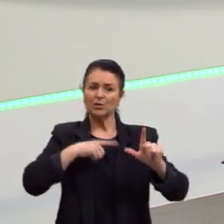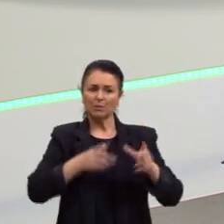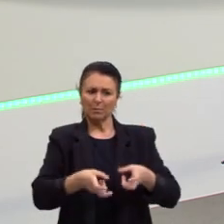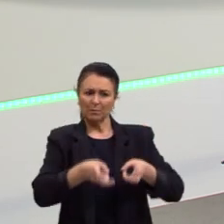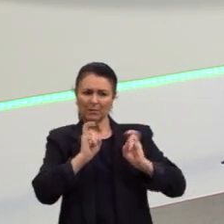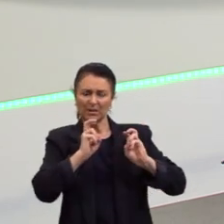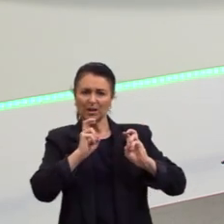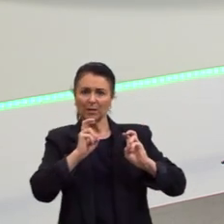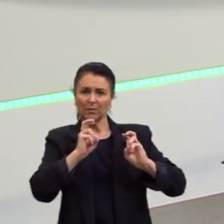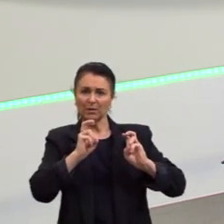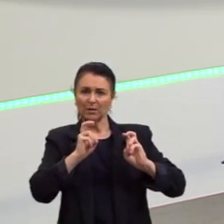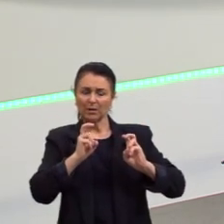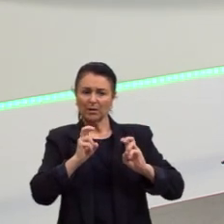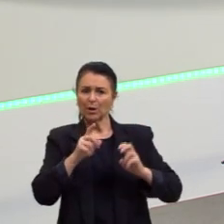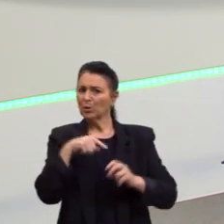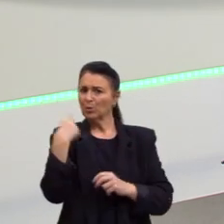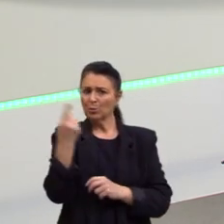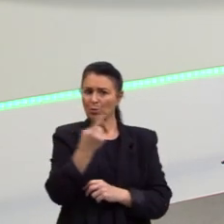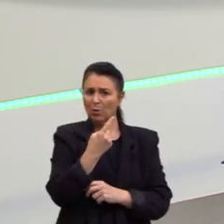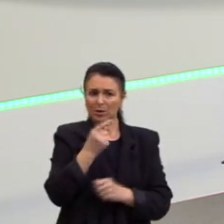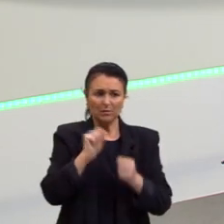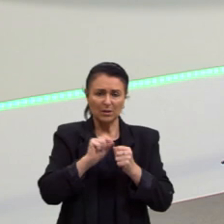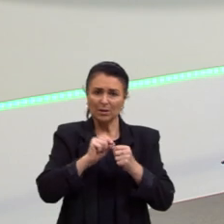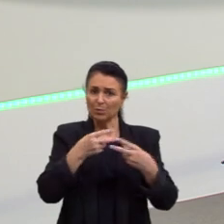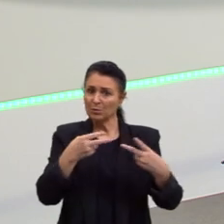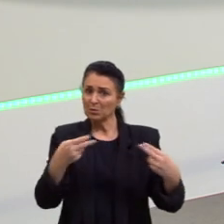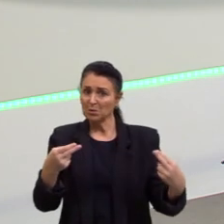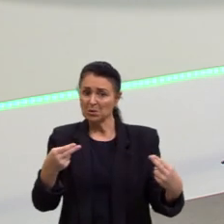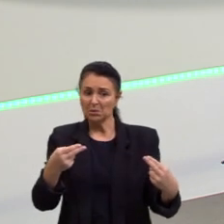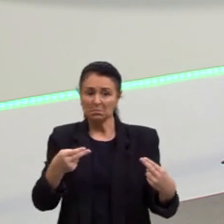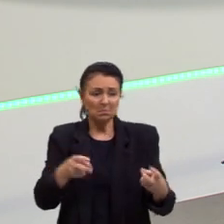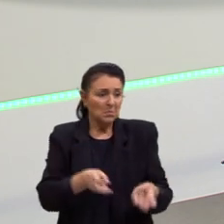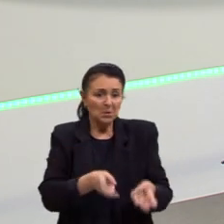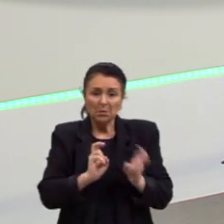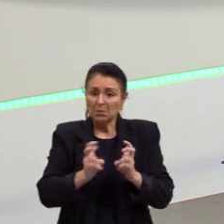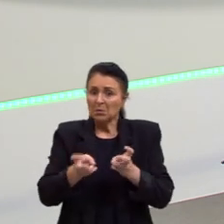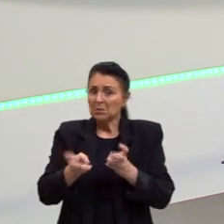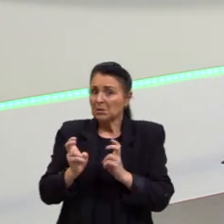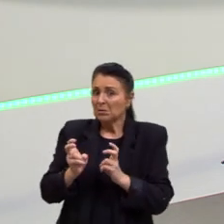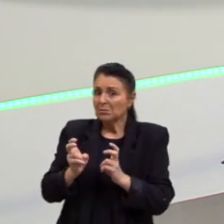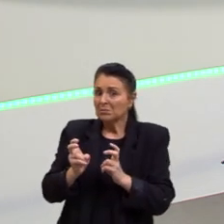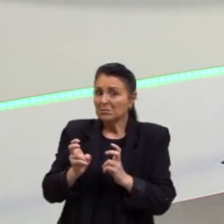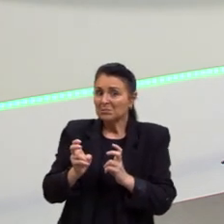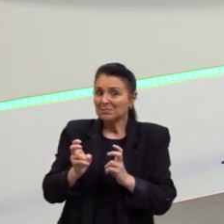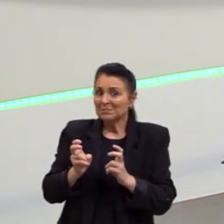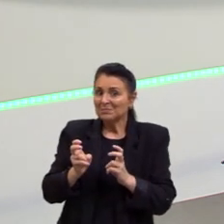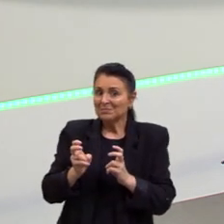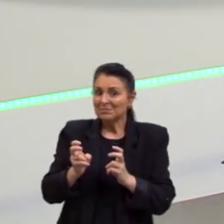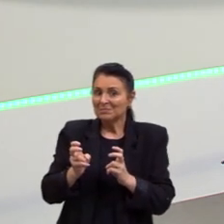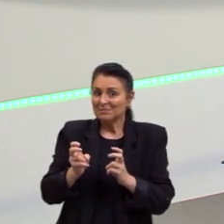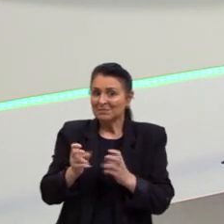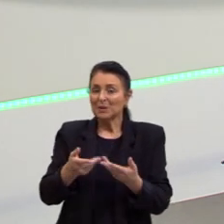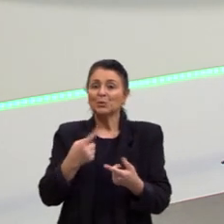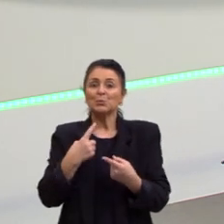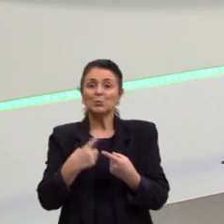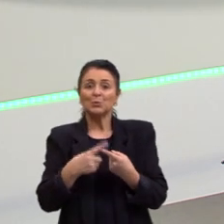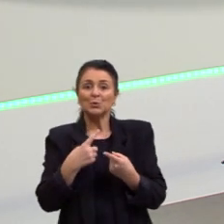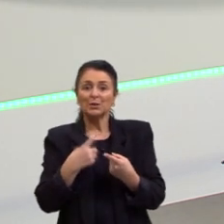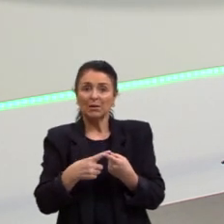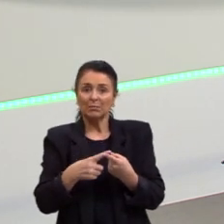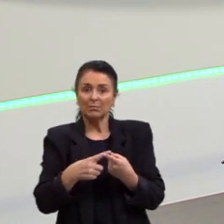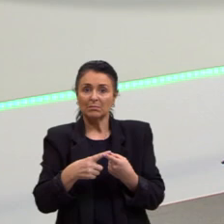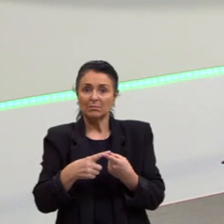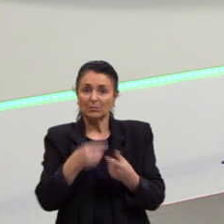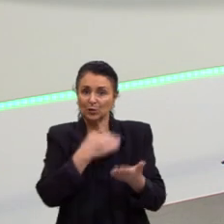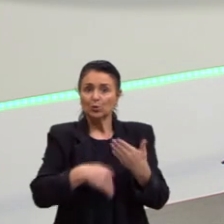comete sem nem perceber, porque, enfim, motivos infinitos entre eles que todo mundo